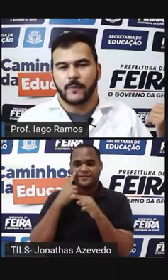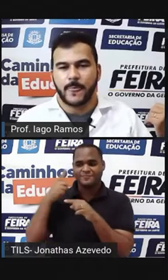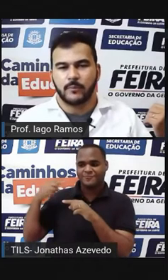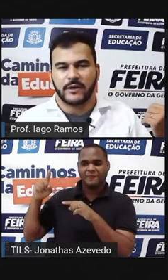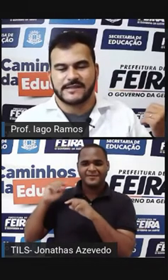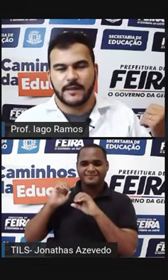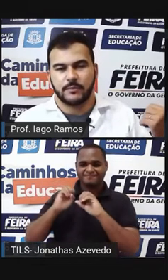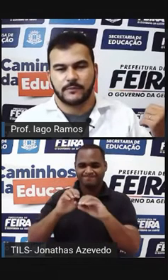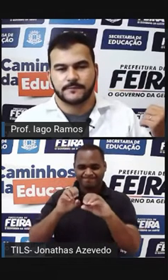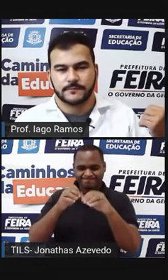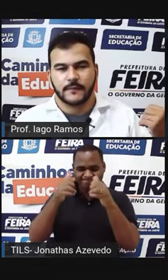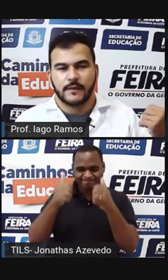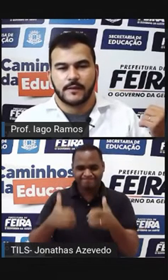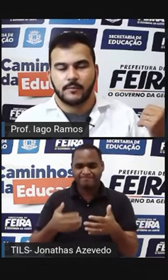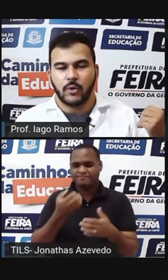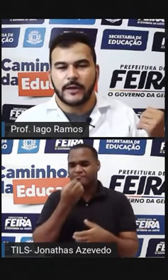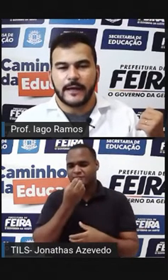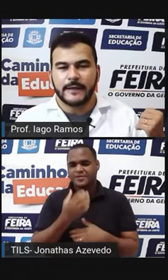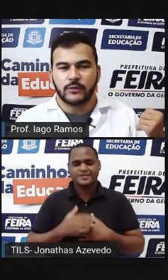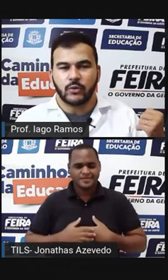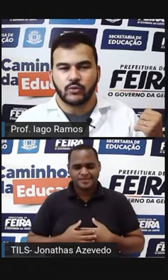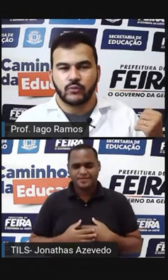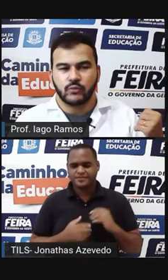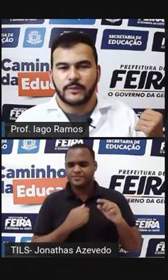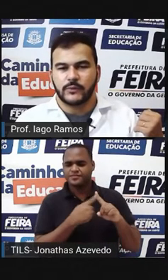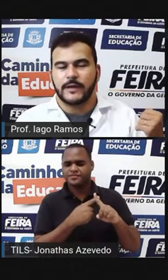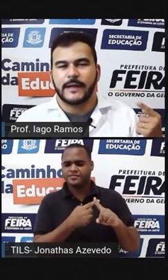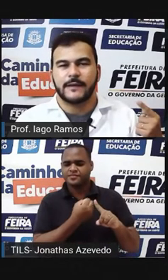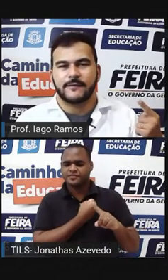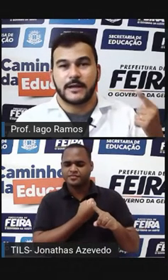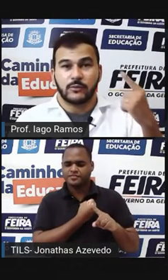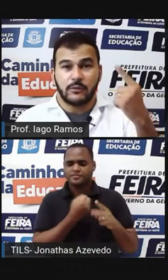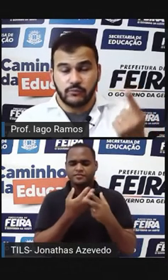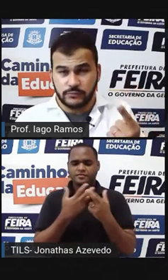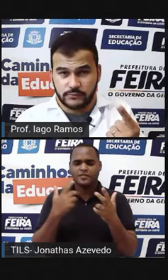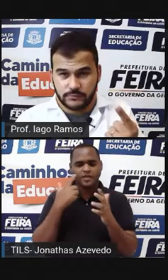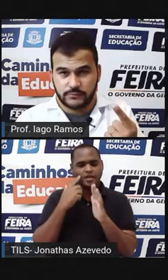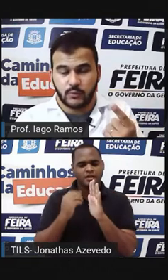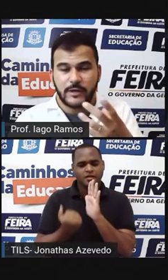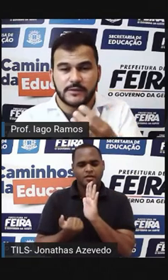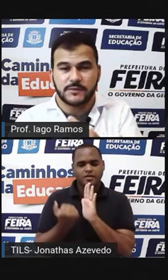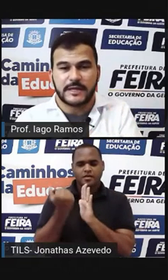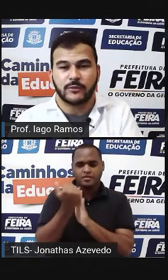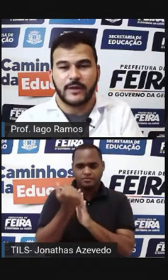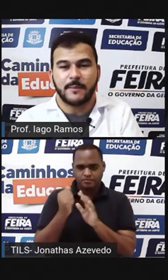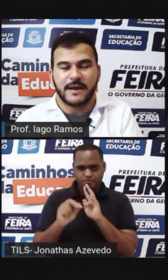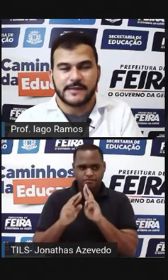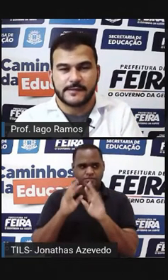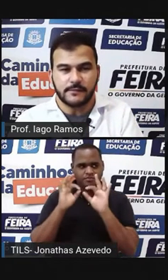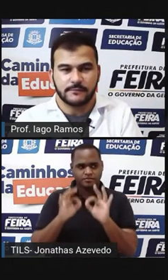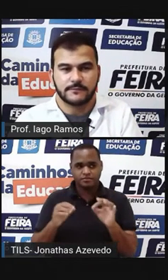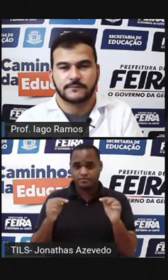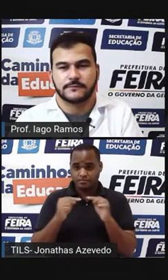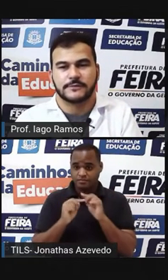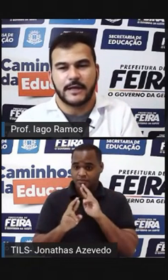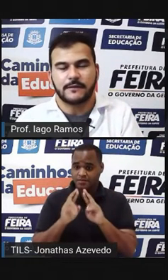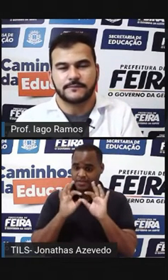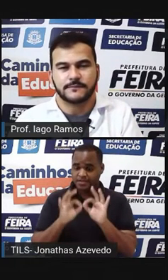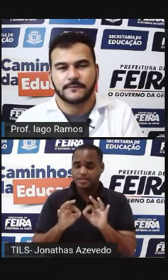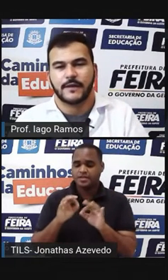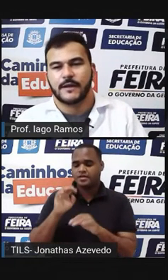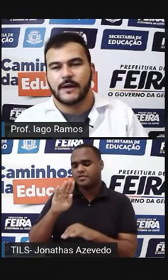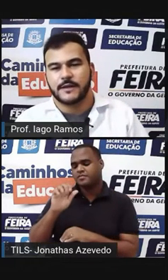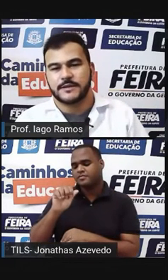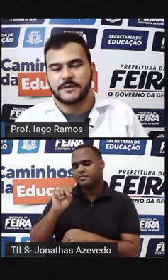anterior Por exemplo Por que que todo número Elevado a 1 O resultado é a base Tá?